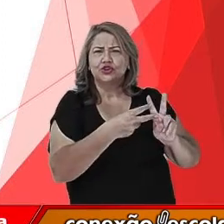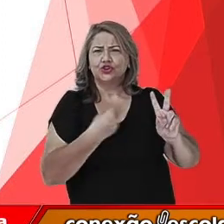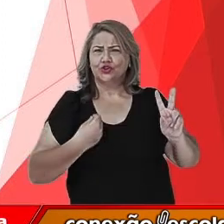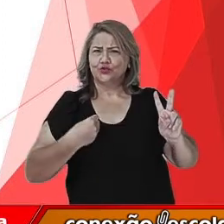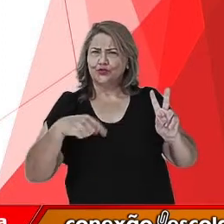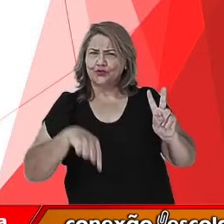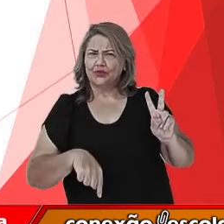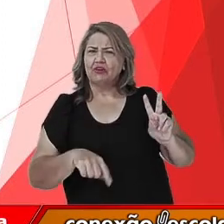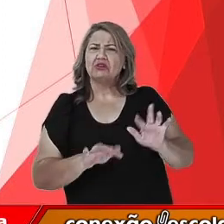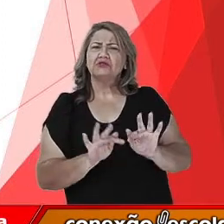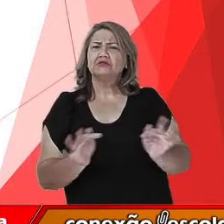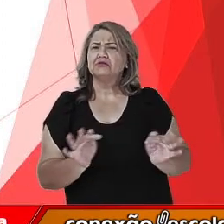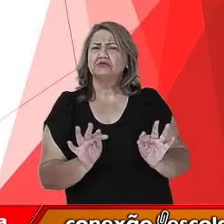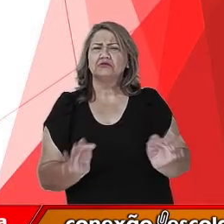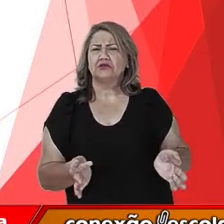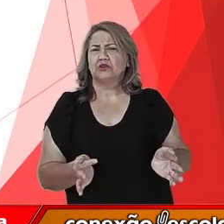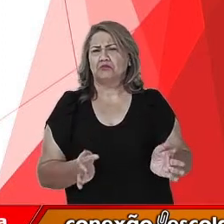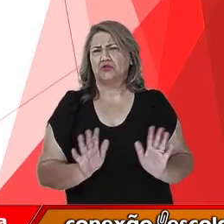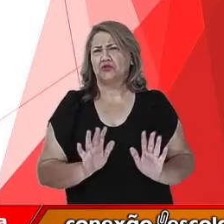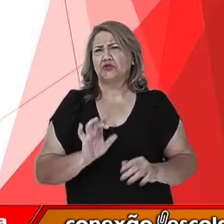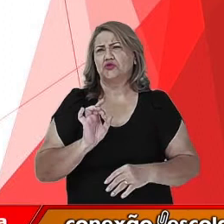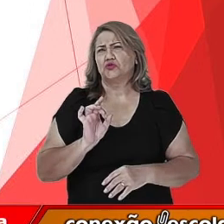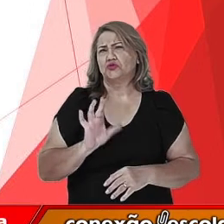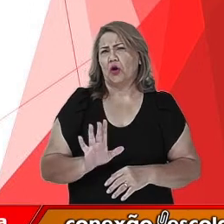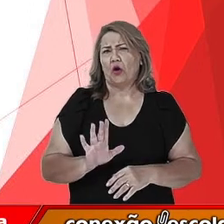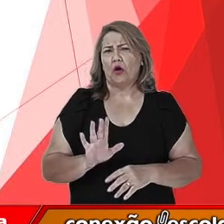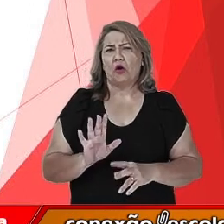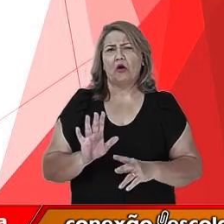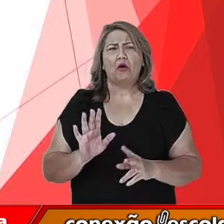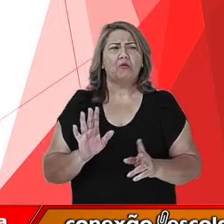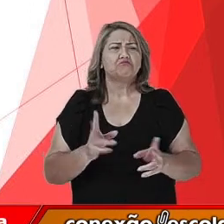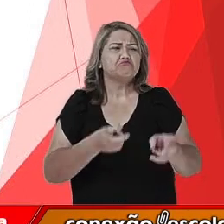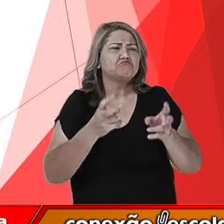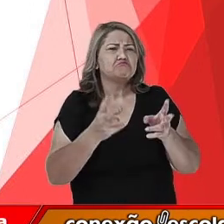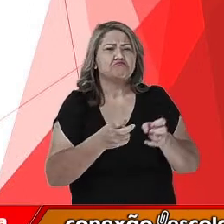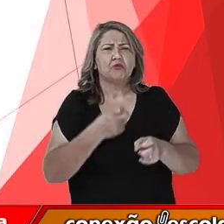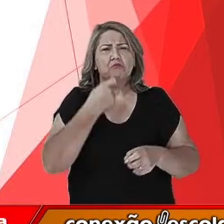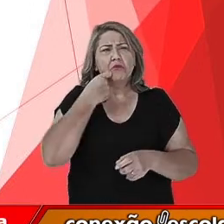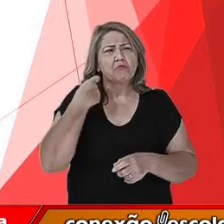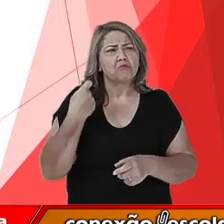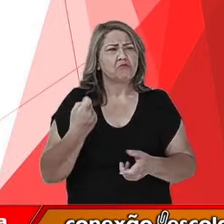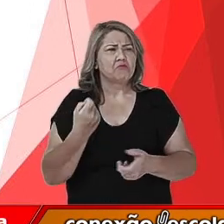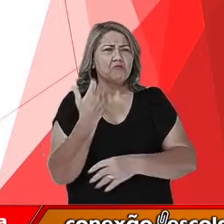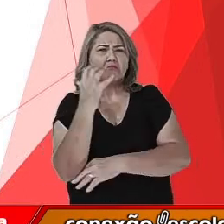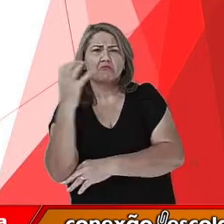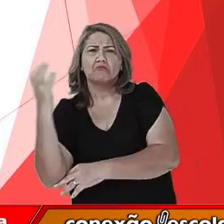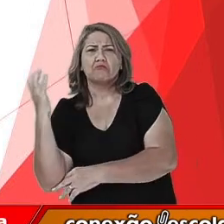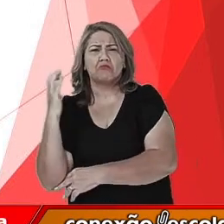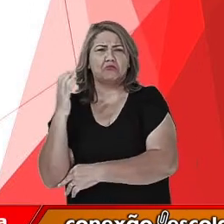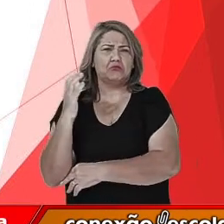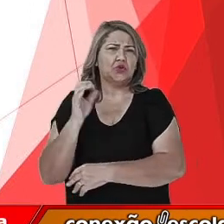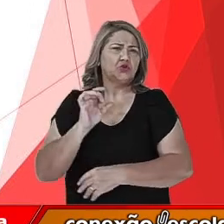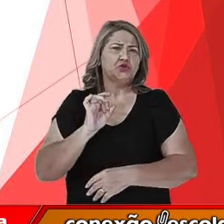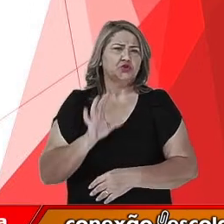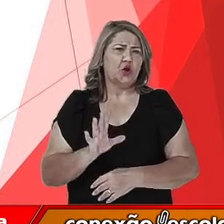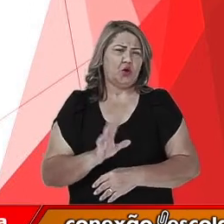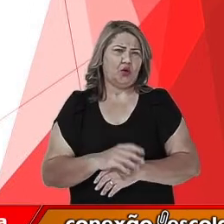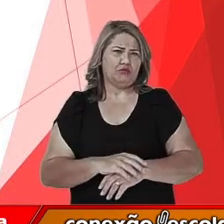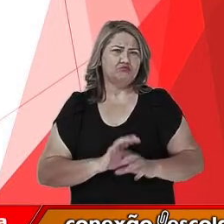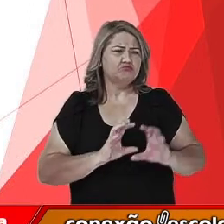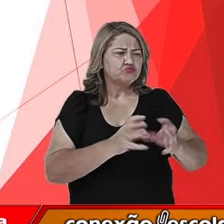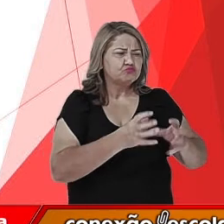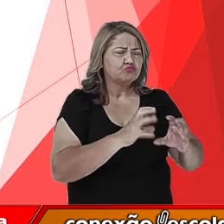que elas eram simples, limitadas somente a explorar os recursos obtidos da natureza e viviam isolada.